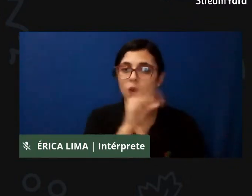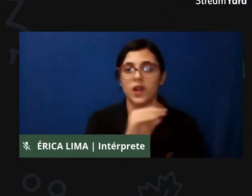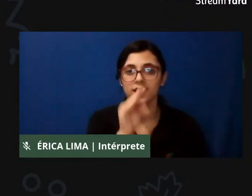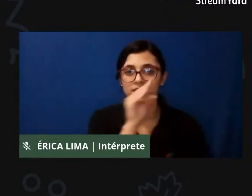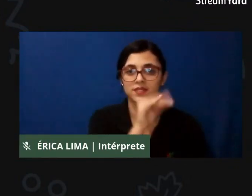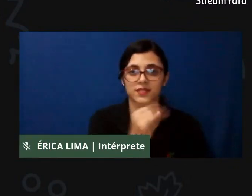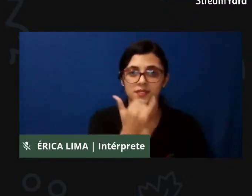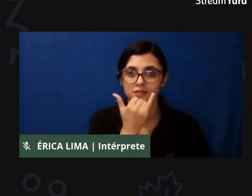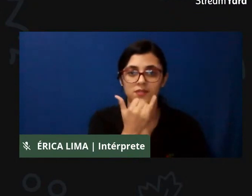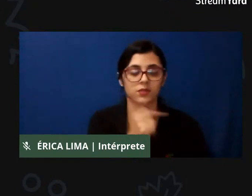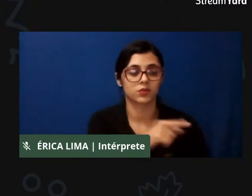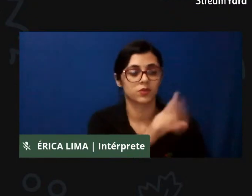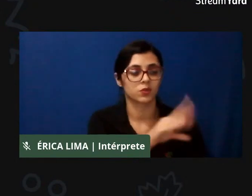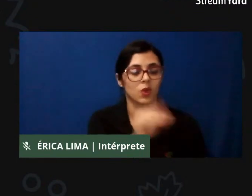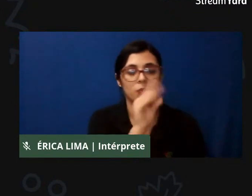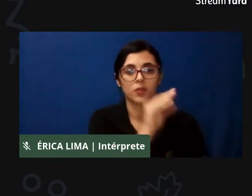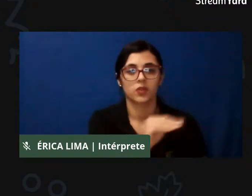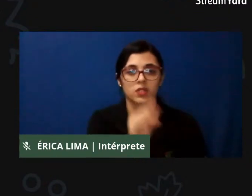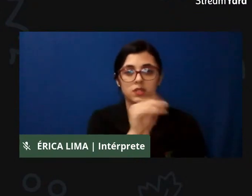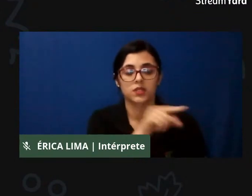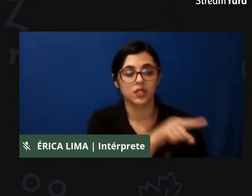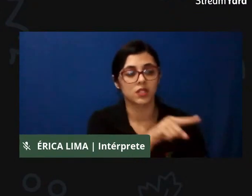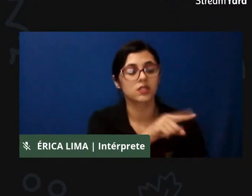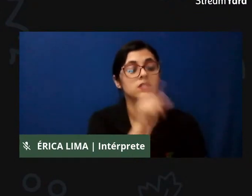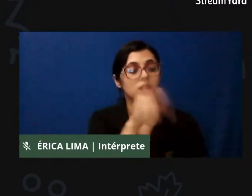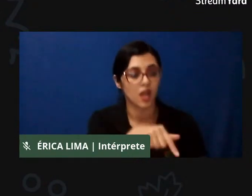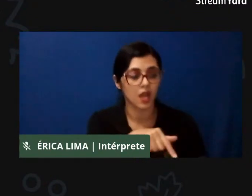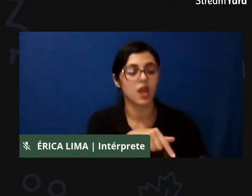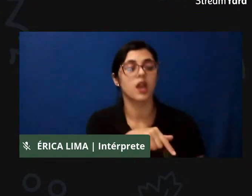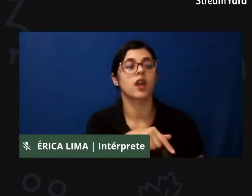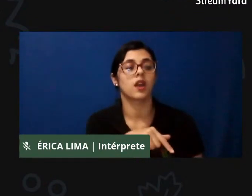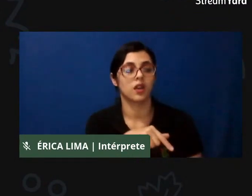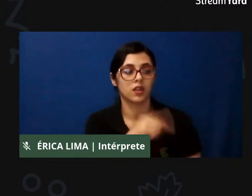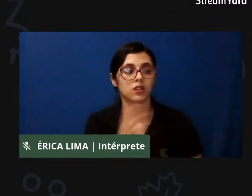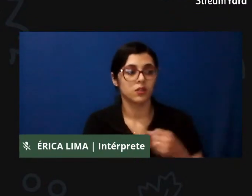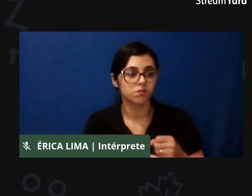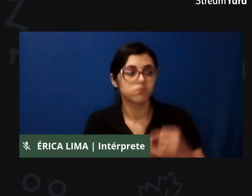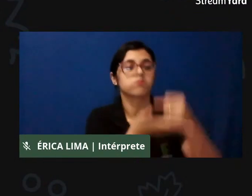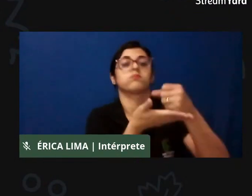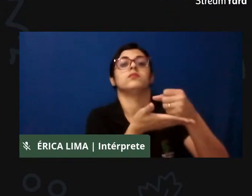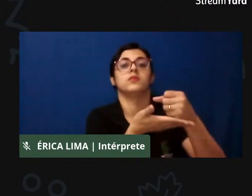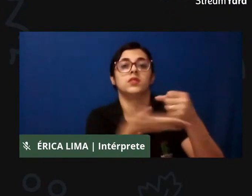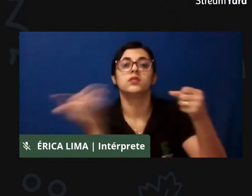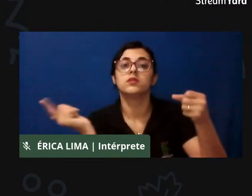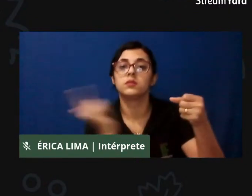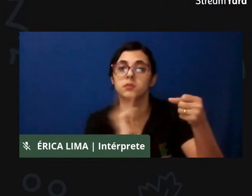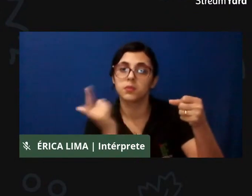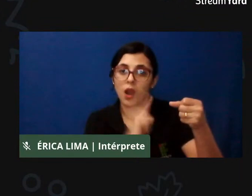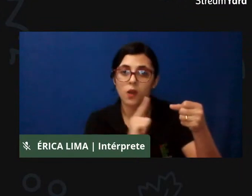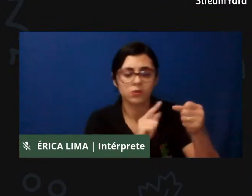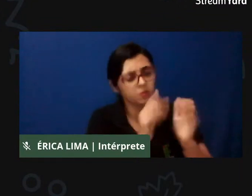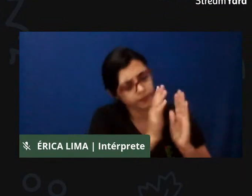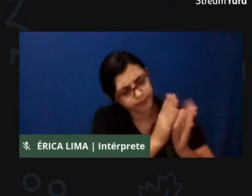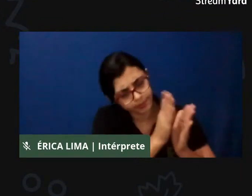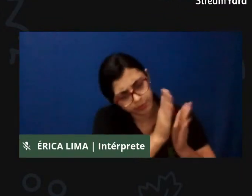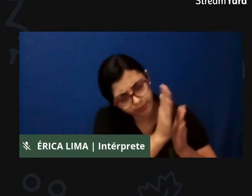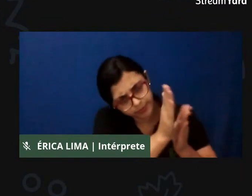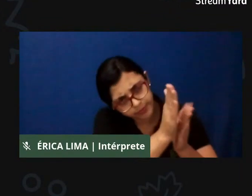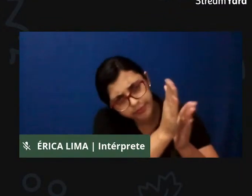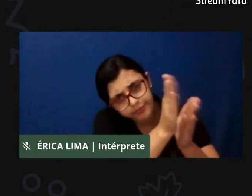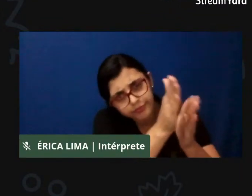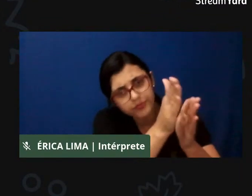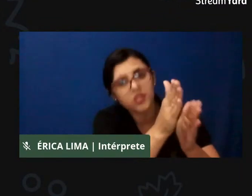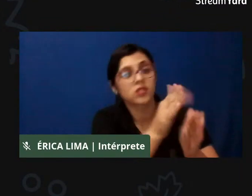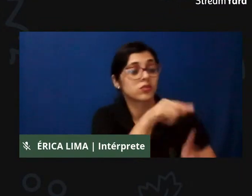elemento base para trilhar caminhos para além do quilombo,